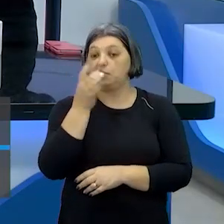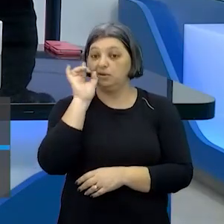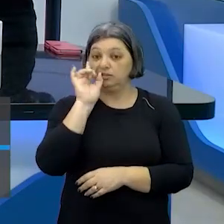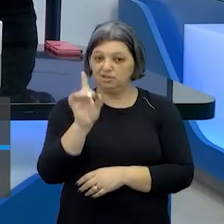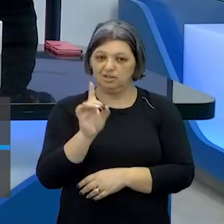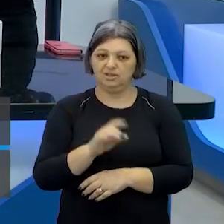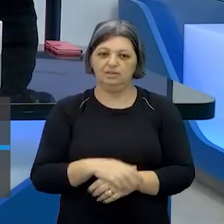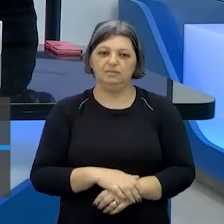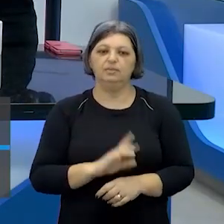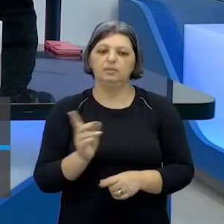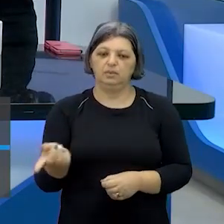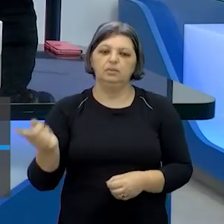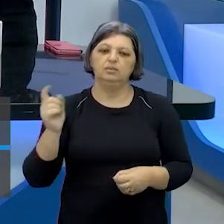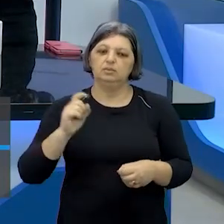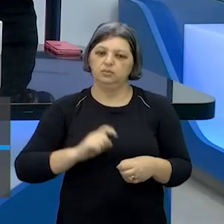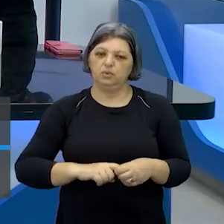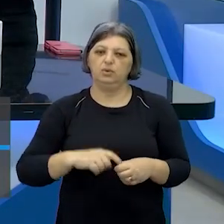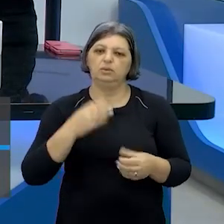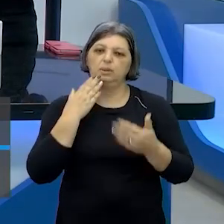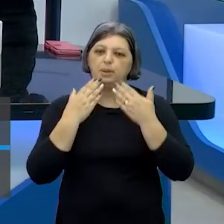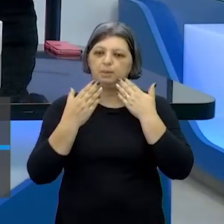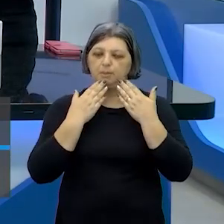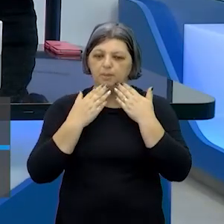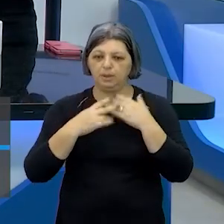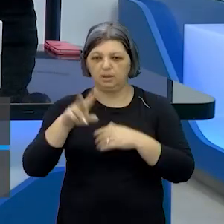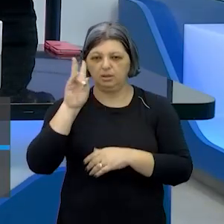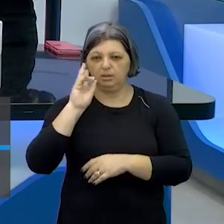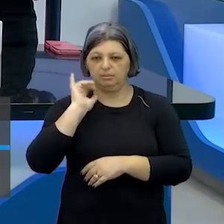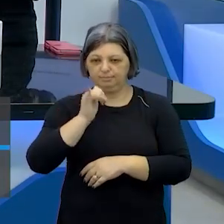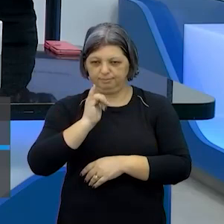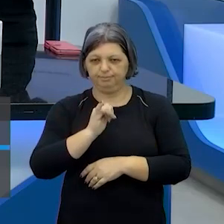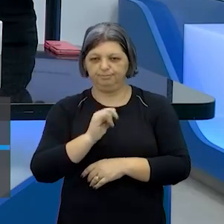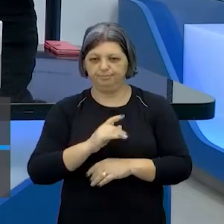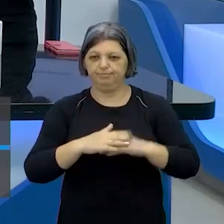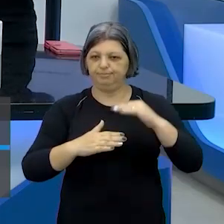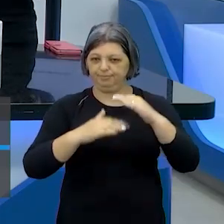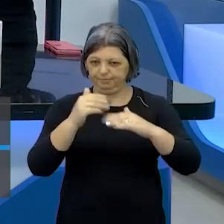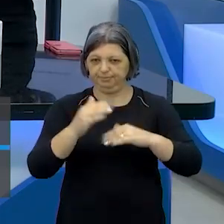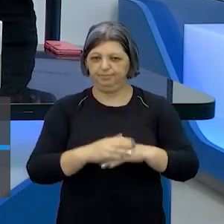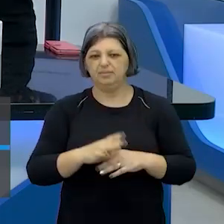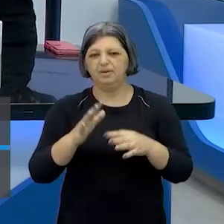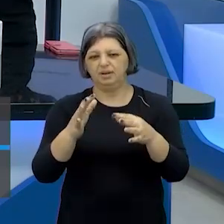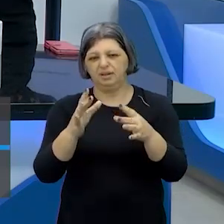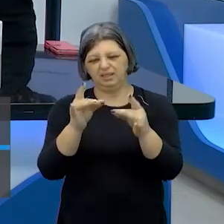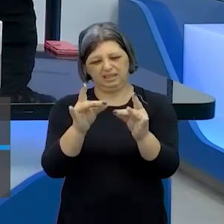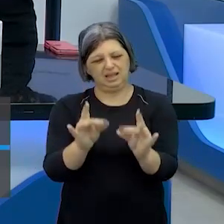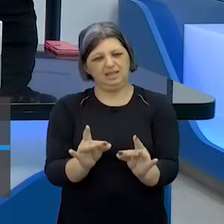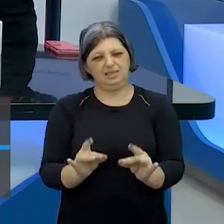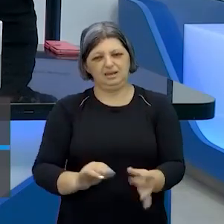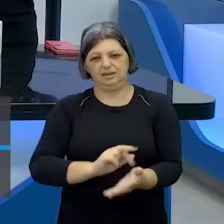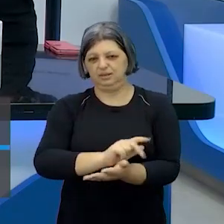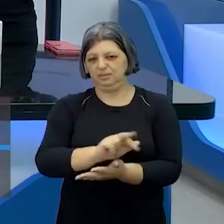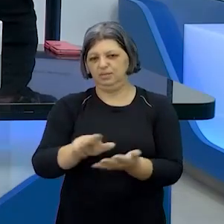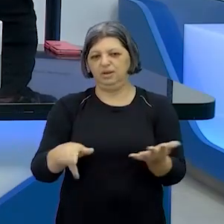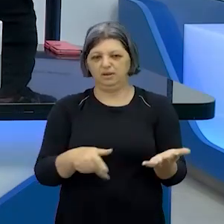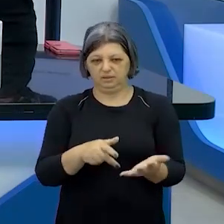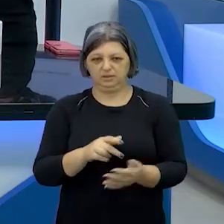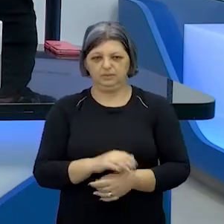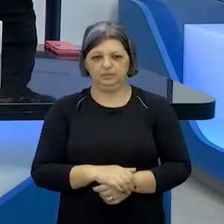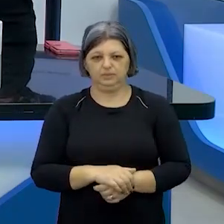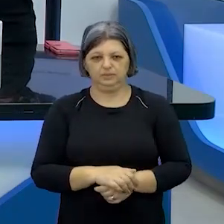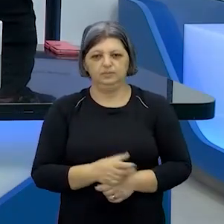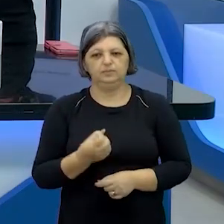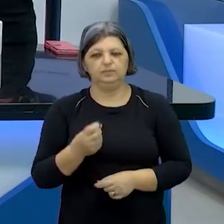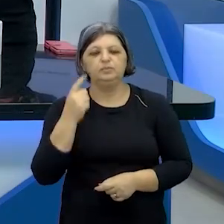conversa sobre narrativa o que você acha? ótimo vamos continuar construindo porque você viu quantos detalhes né? muito lindo a gente pode até pegar agora outro